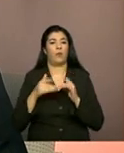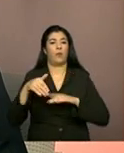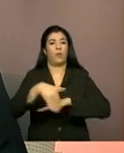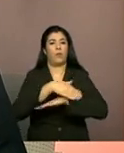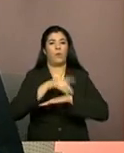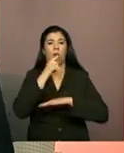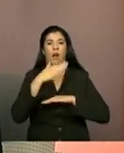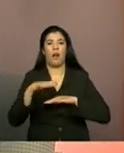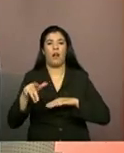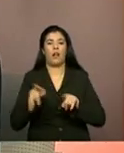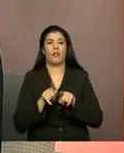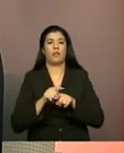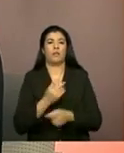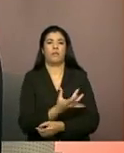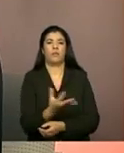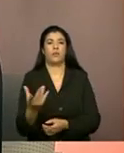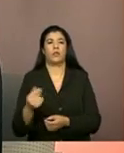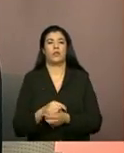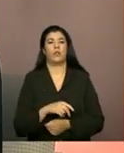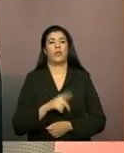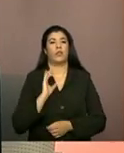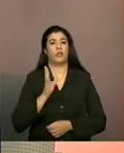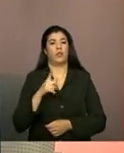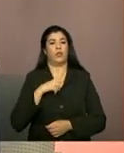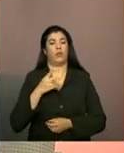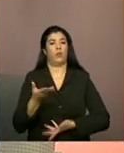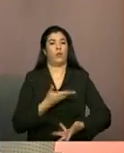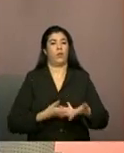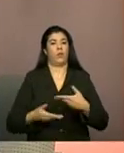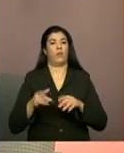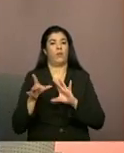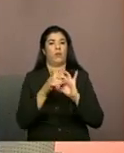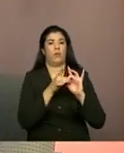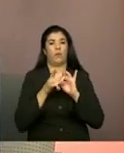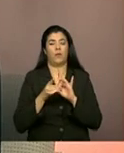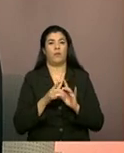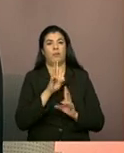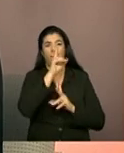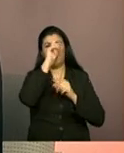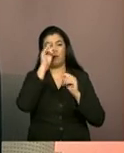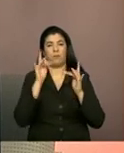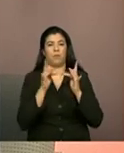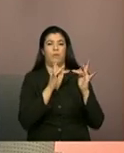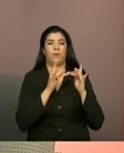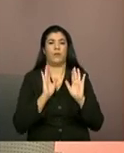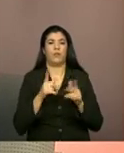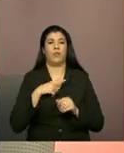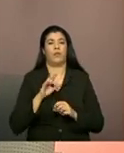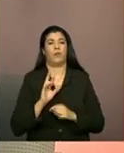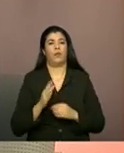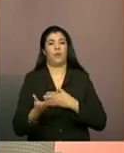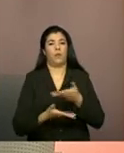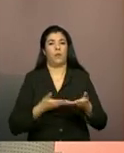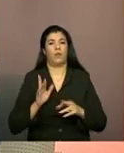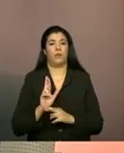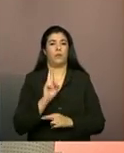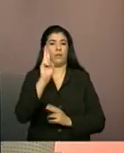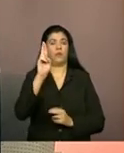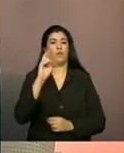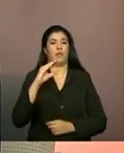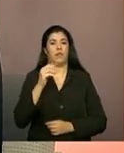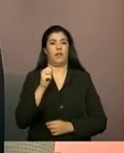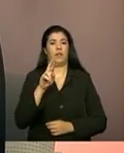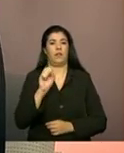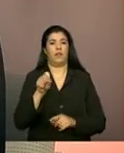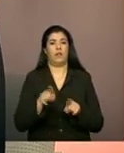pantaneiras. Já o Serviço de Convivência e Fortalecimento de Vínculos é um serviço referenciado ao CRAs e